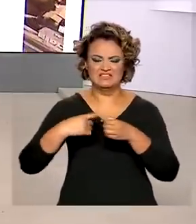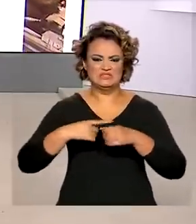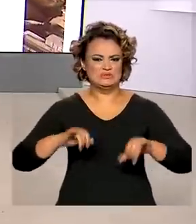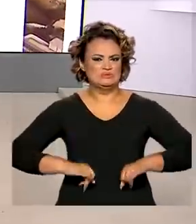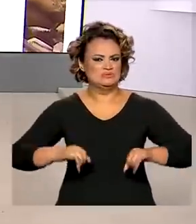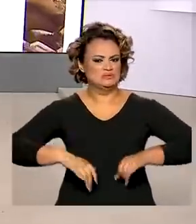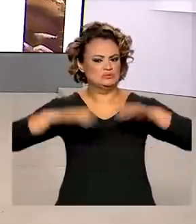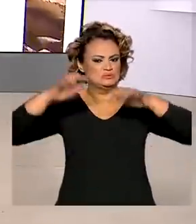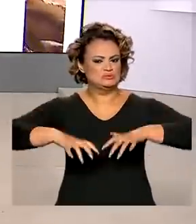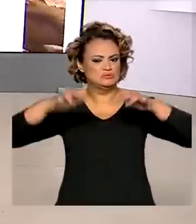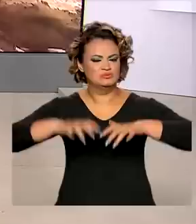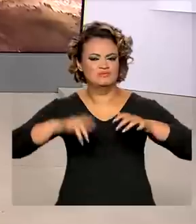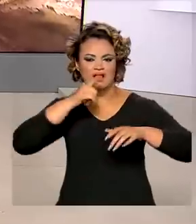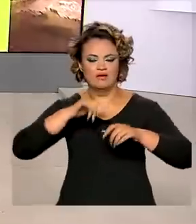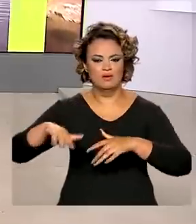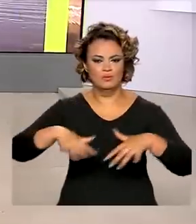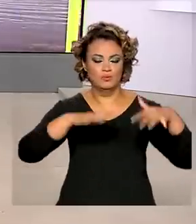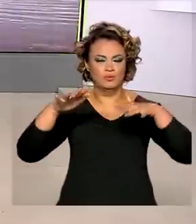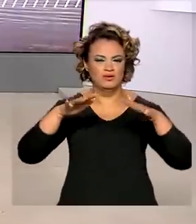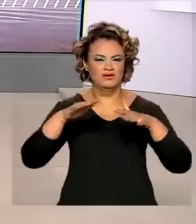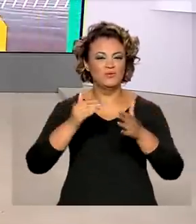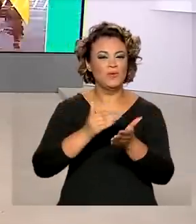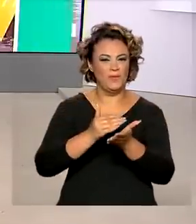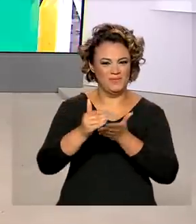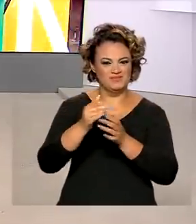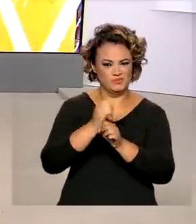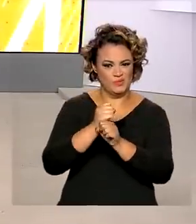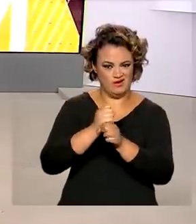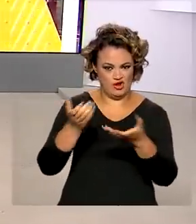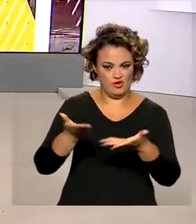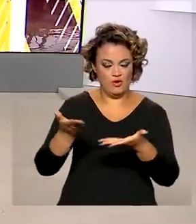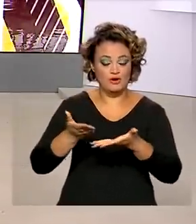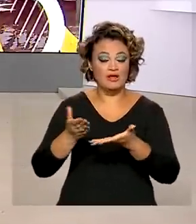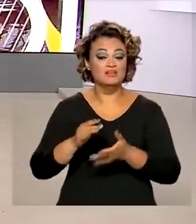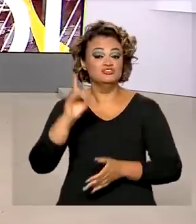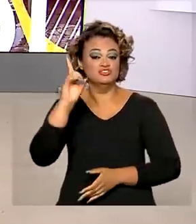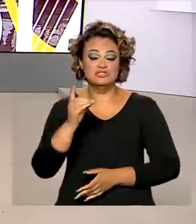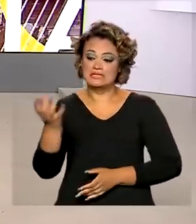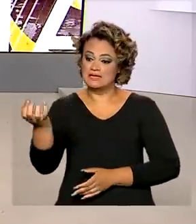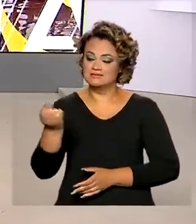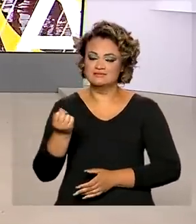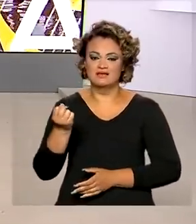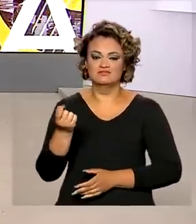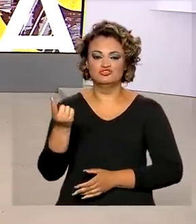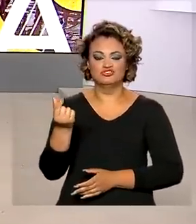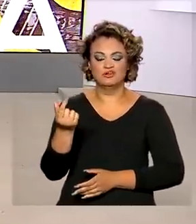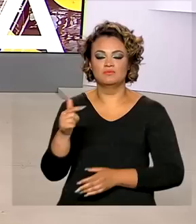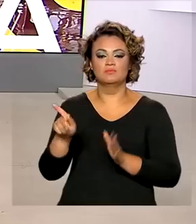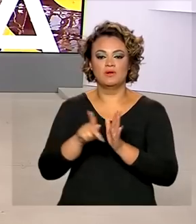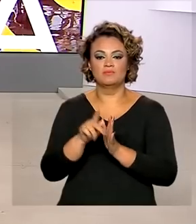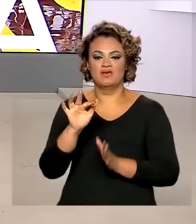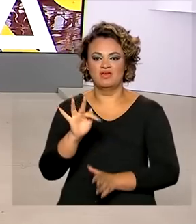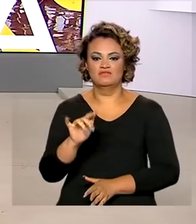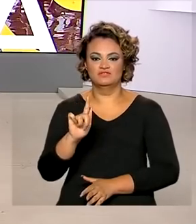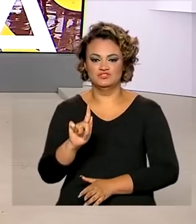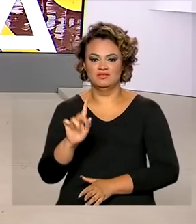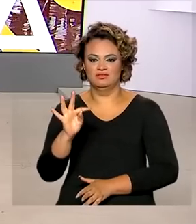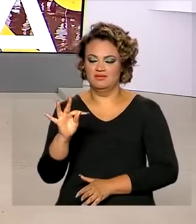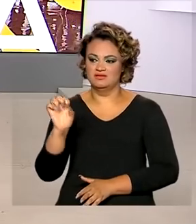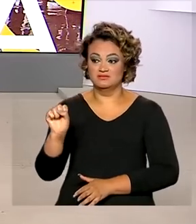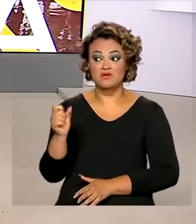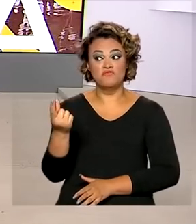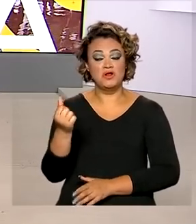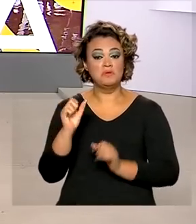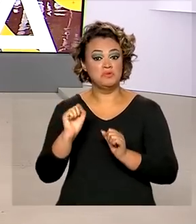por enchentes e tempestades no primeiro semestre deste ano têm direito ao saque calamidade do FGTS. O valor